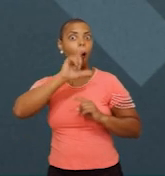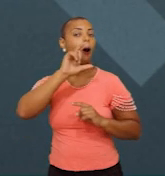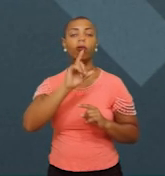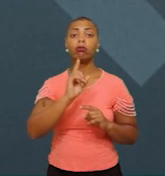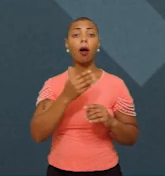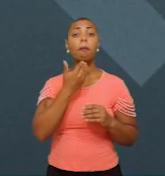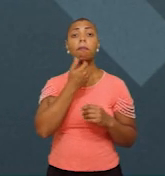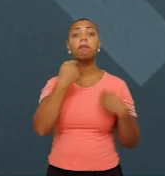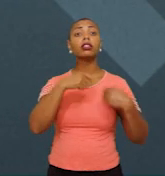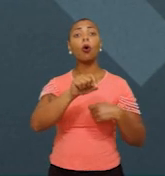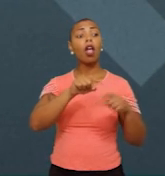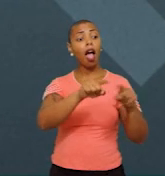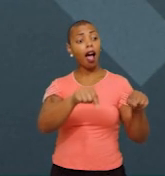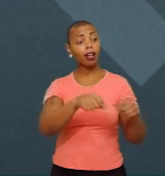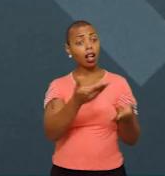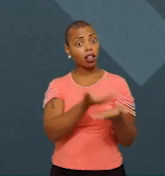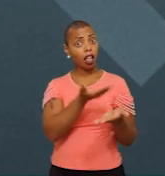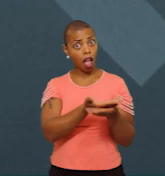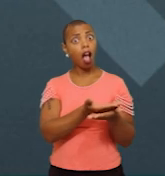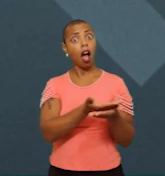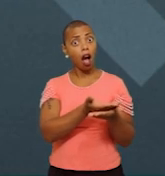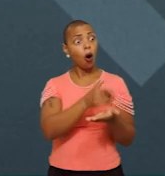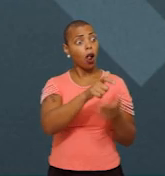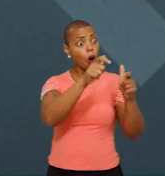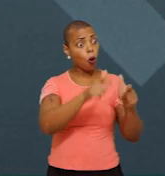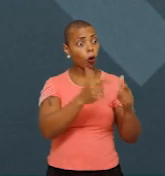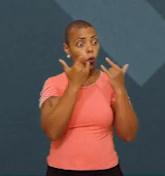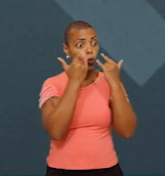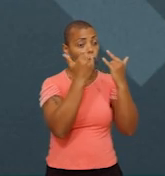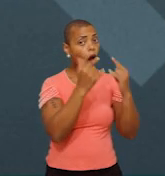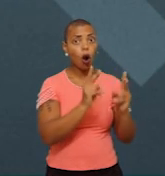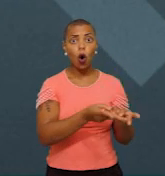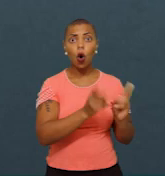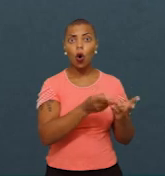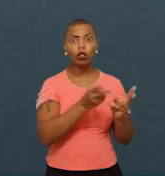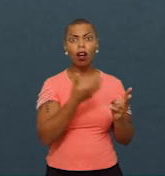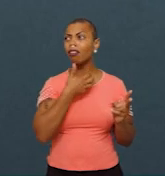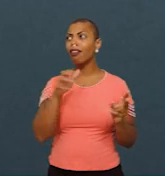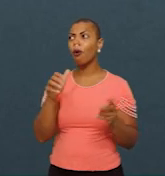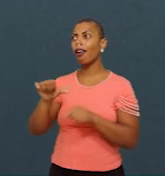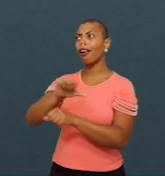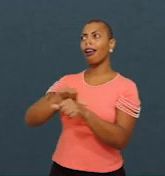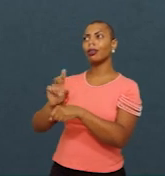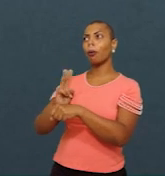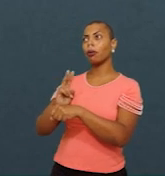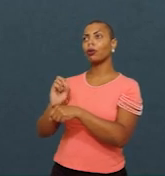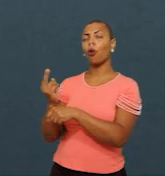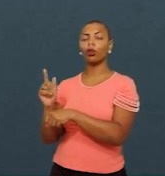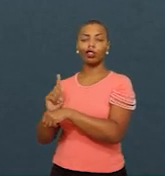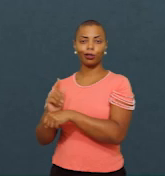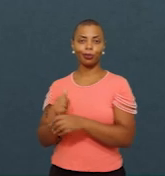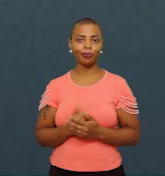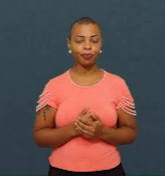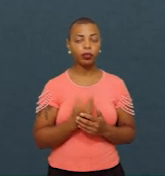para que a sala de aula continue sendo atrativa para os nossos melhores professores. Acho que um primeiro ponto para a gente